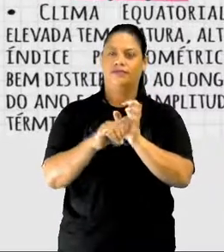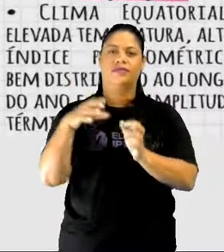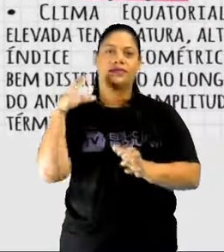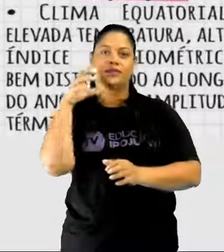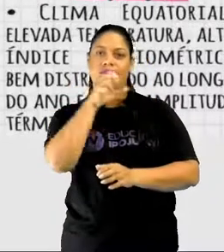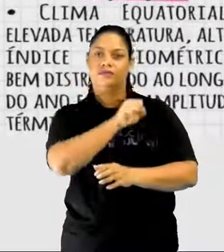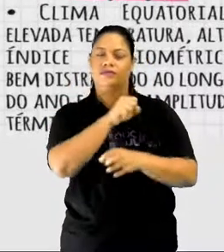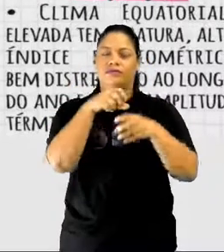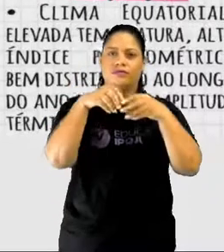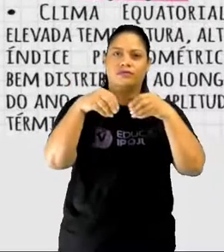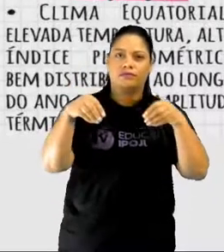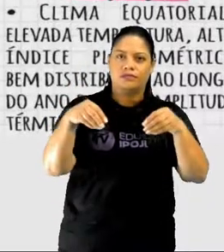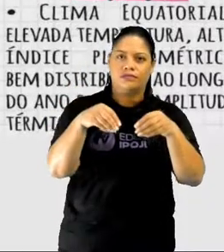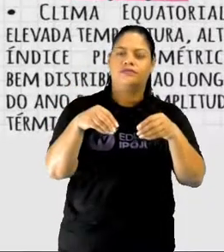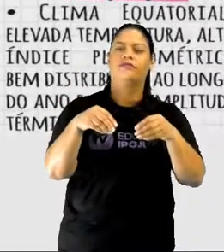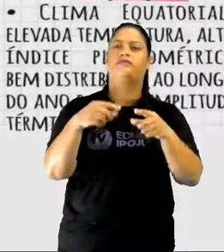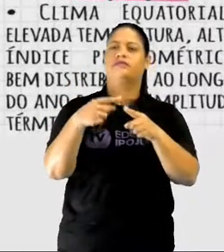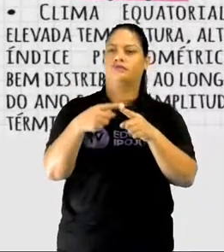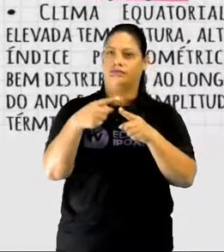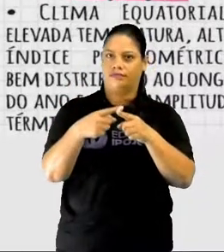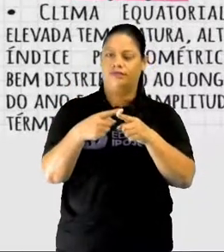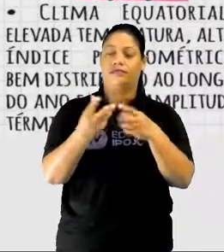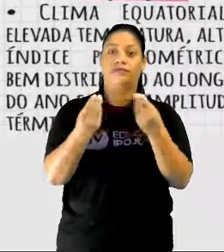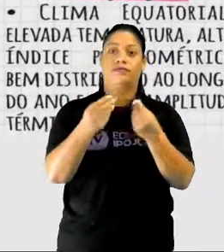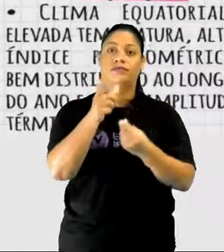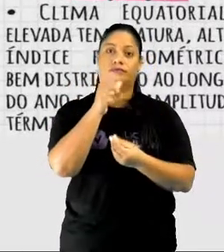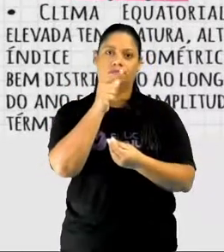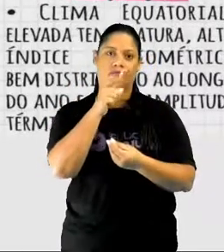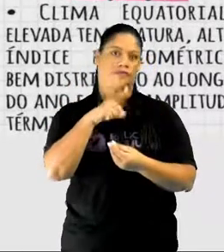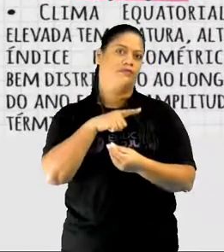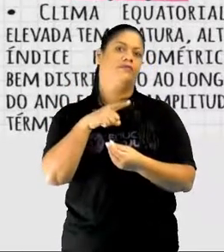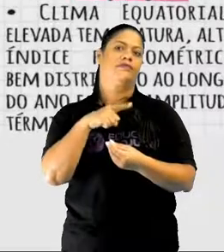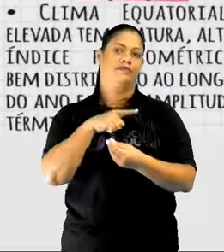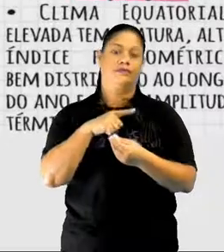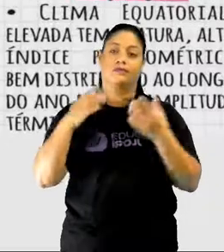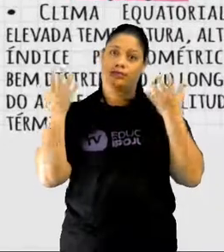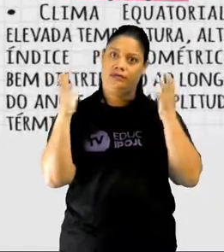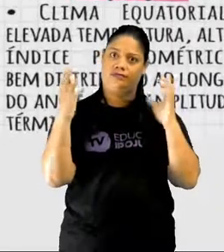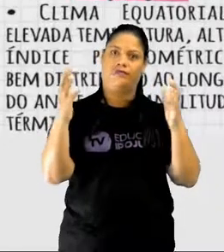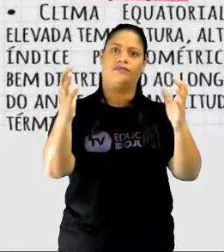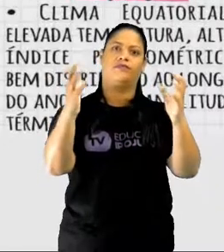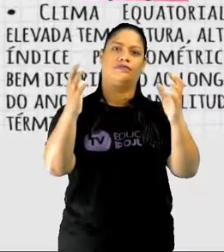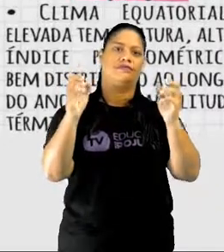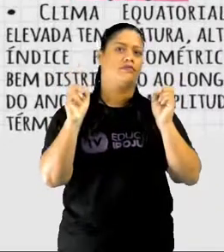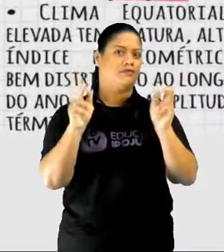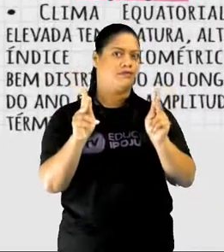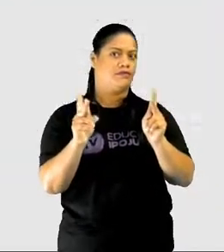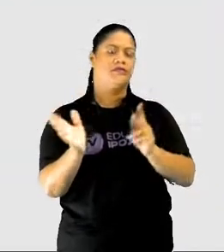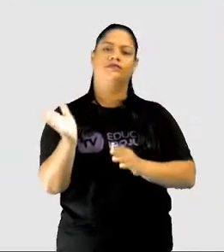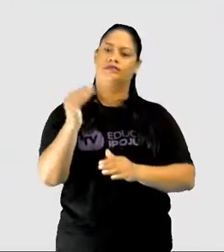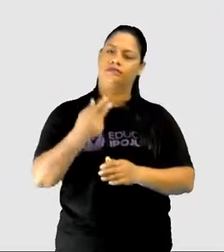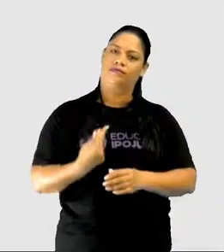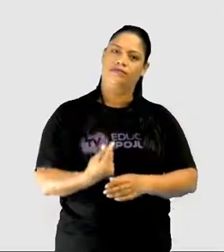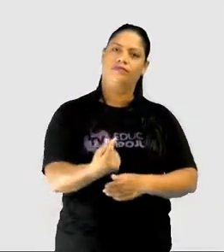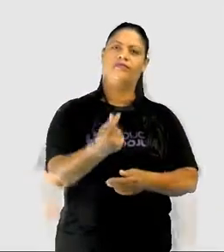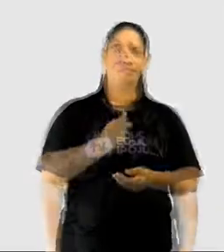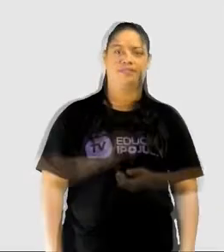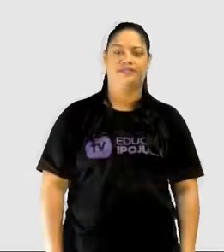e úmido, justamente por conta do excesso de água e da floresta. Ok? Vamos continuar.